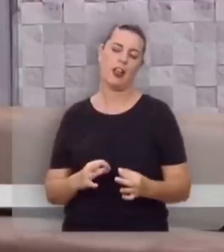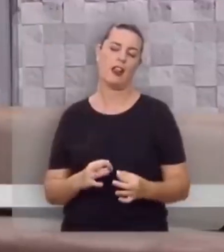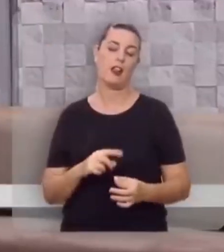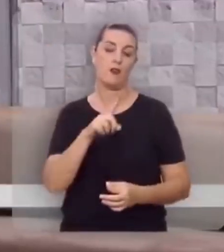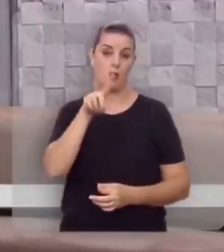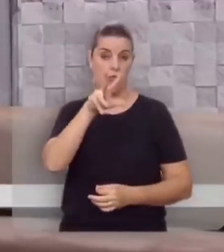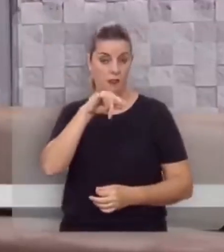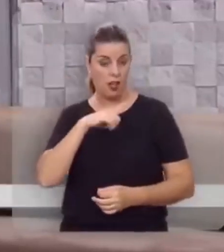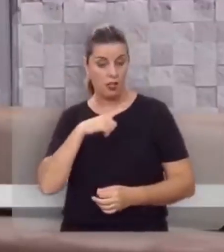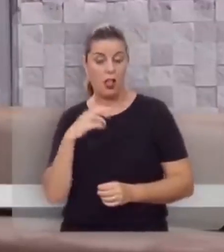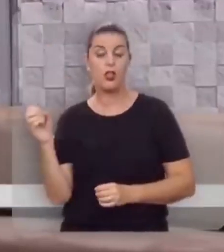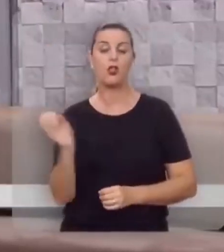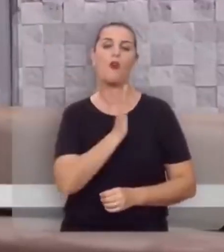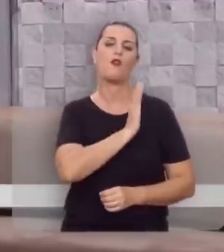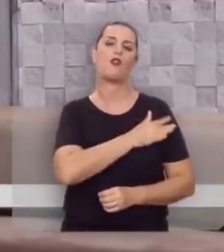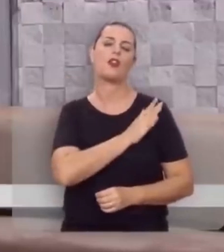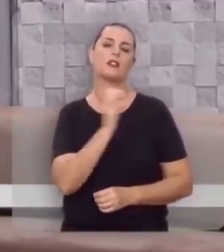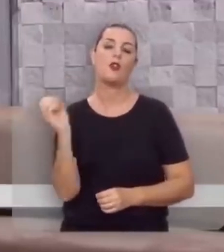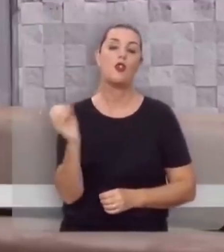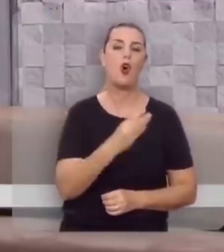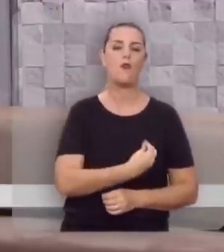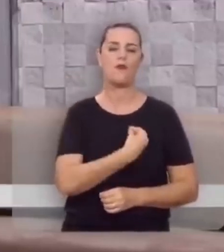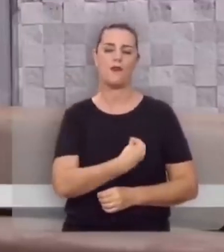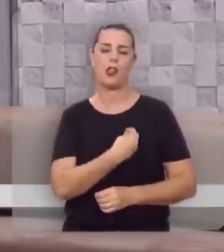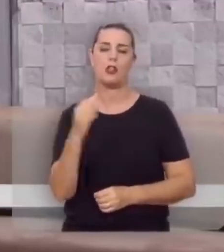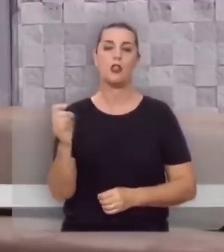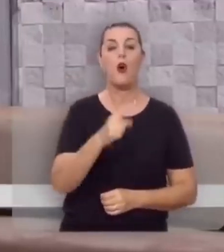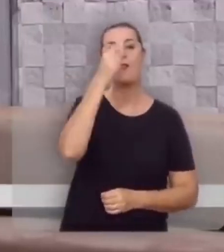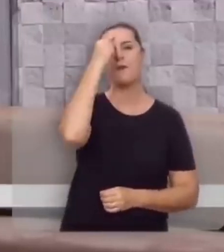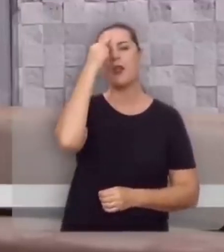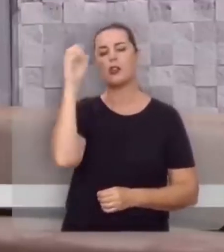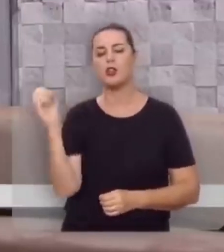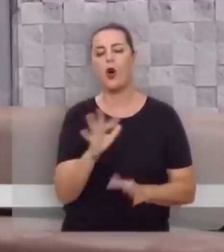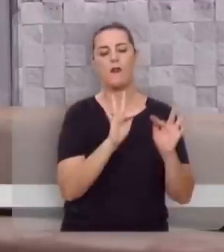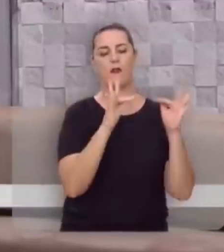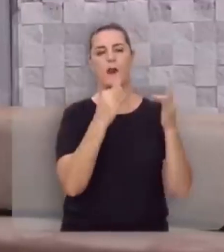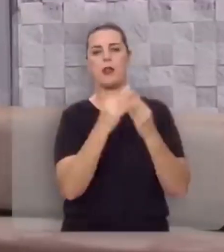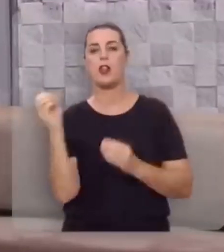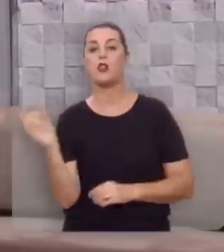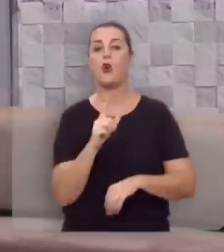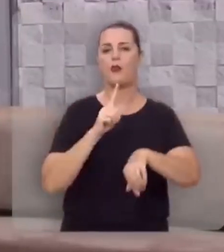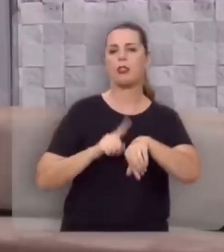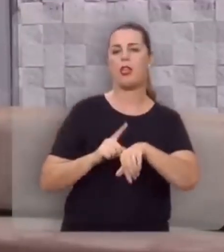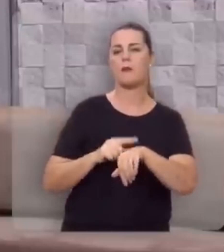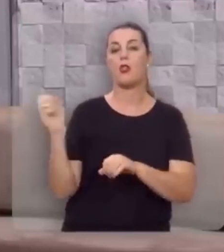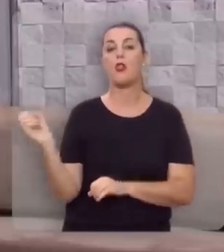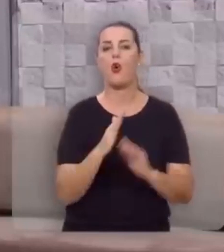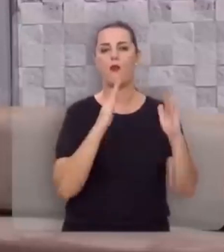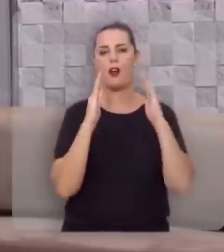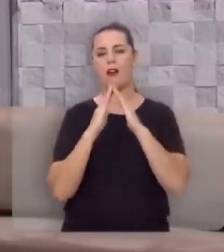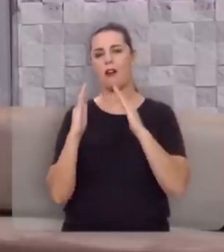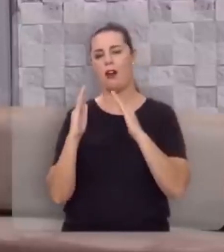há de dar a você, um novo coração, uma nova vida, uma nova mente, uma nova família, uma nova pátria, uma nova